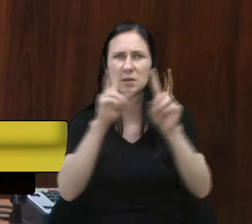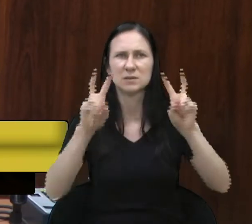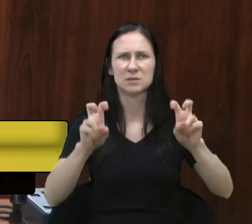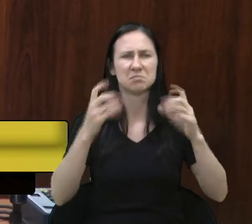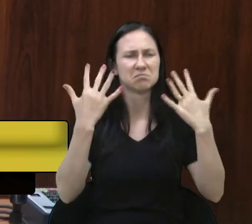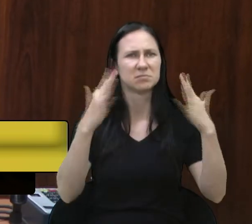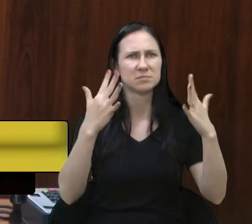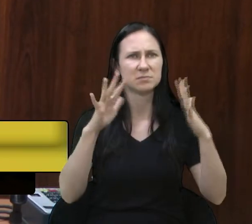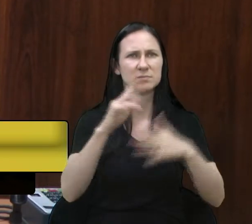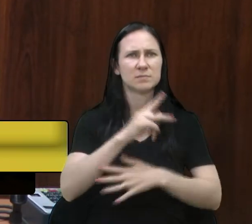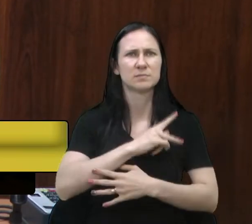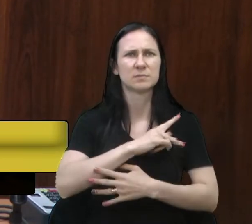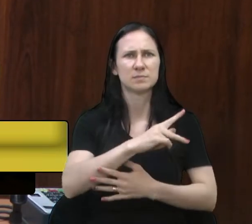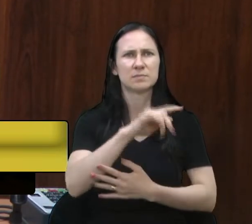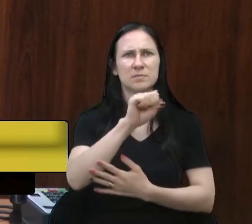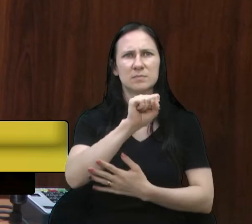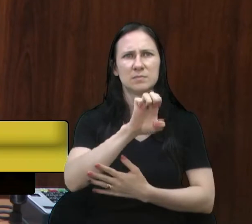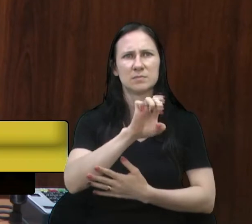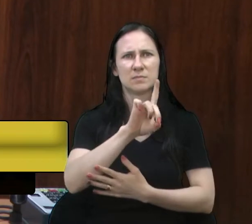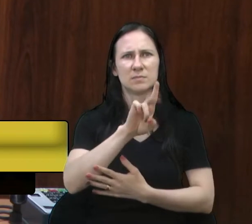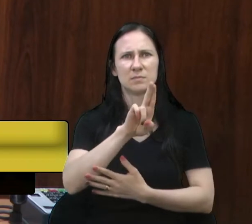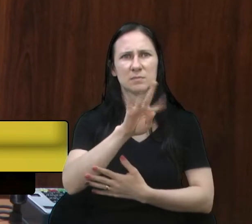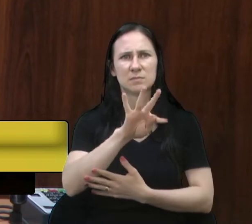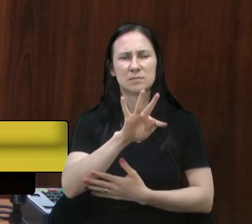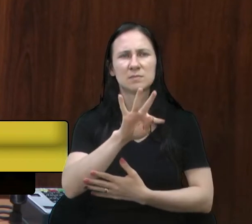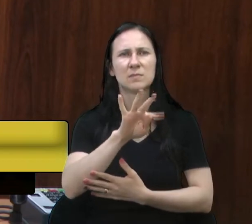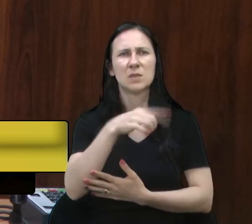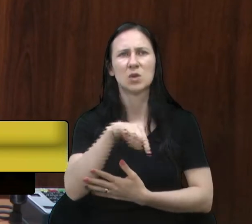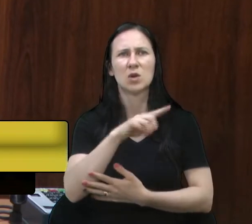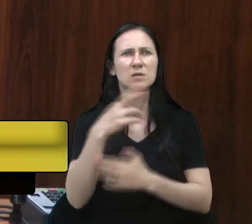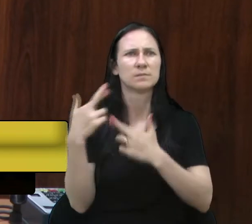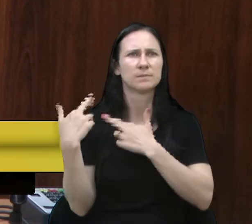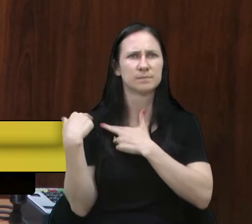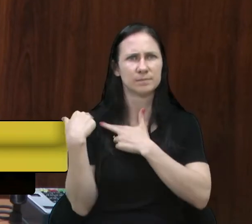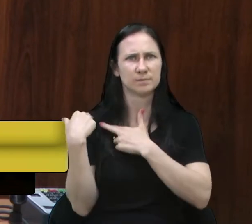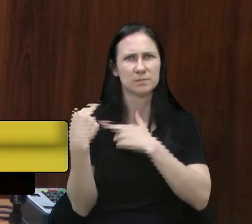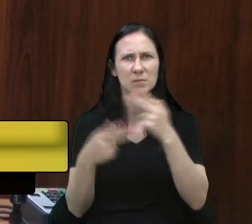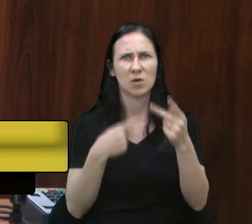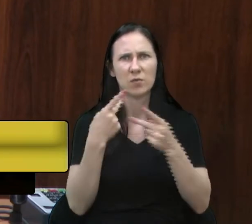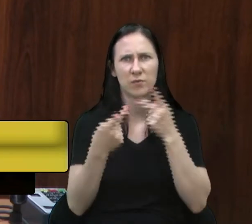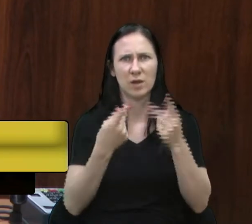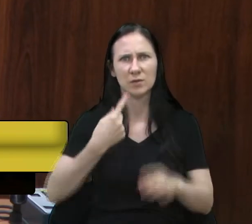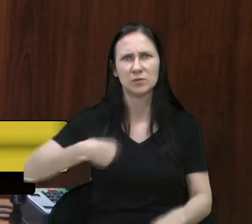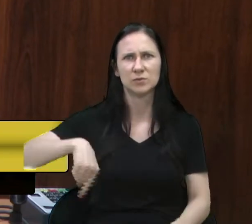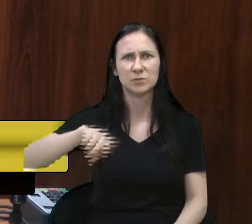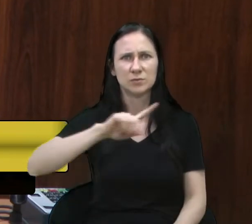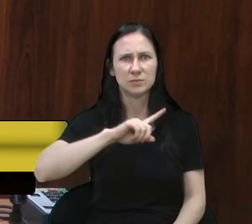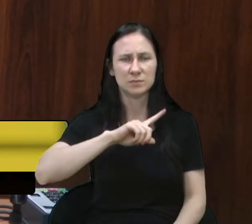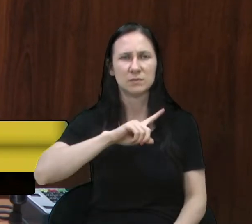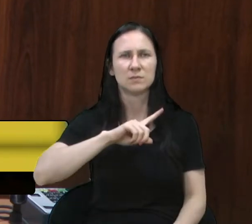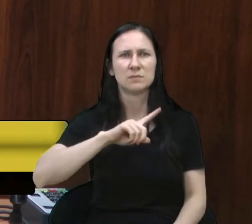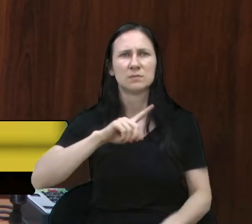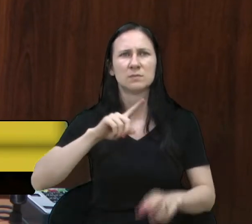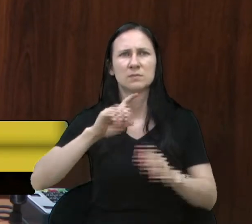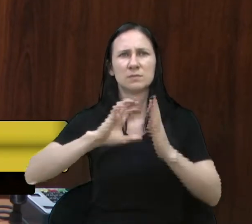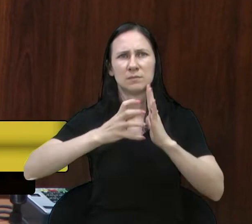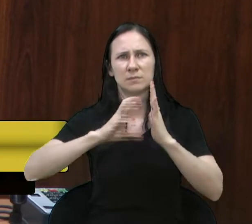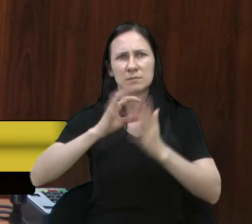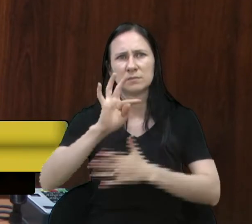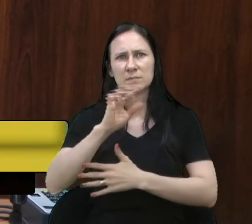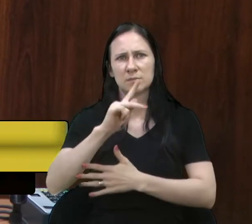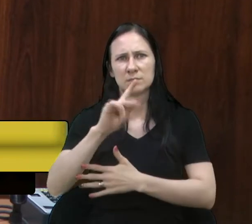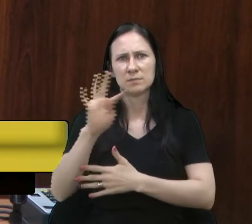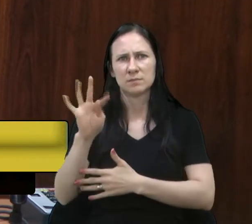o senhor como presidente da Sedut, nós temos responsabilidade, e aqui eu falo nós, a nossa bancada, a bancada do PT,